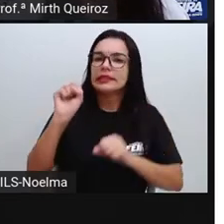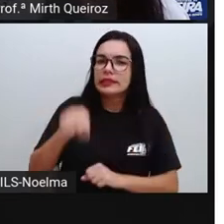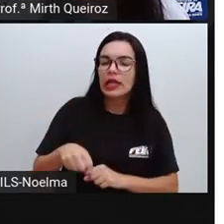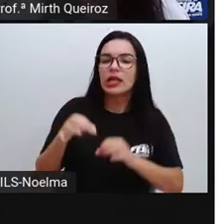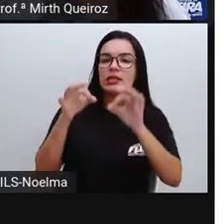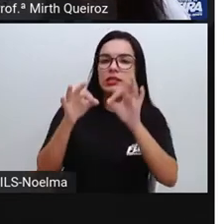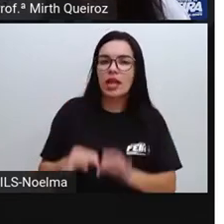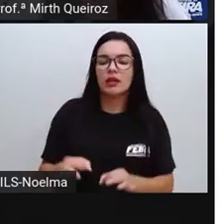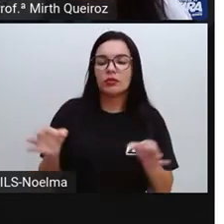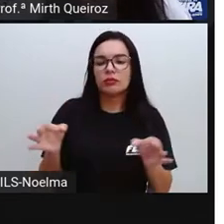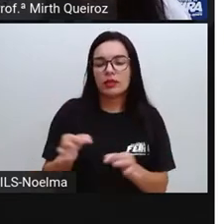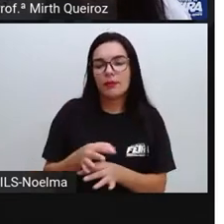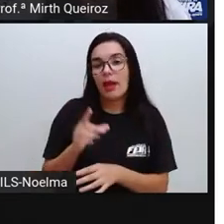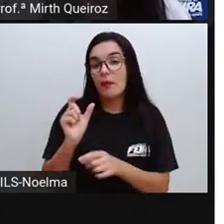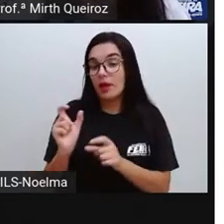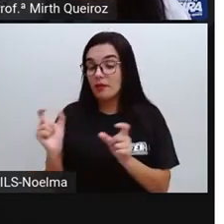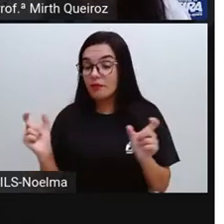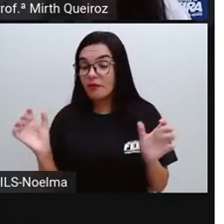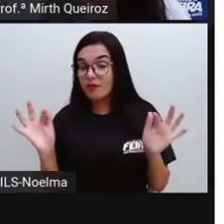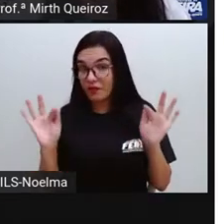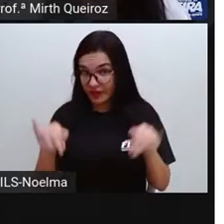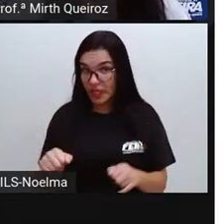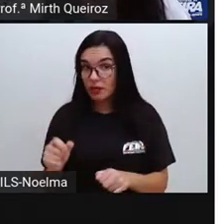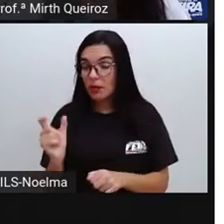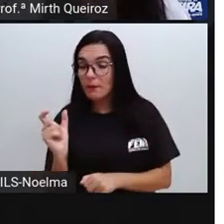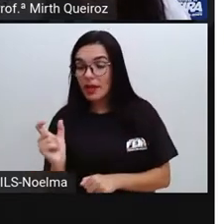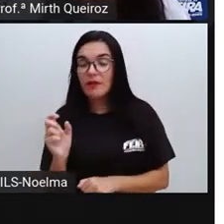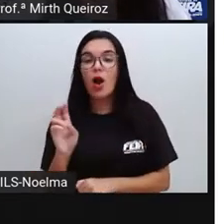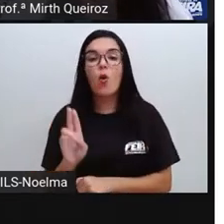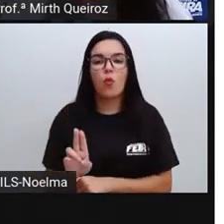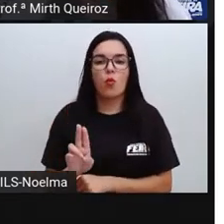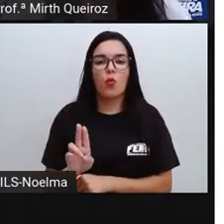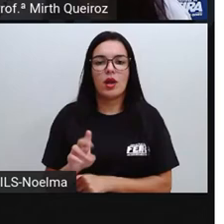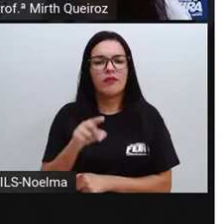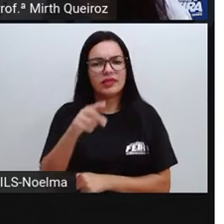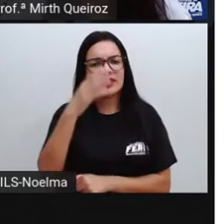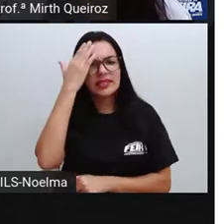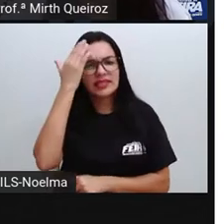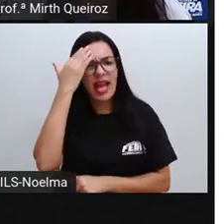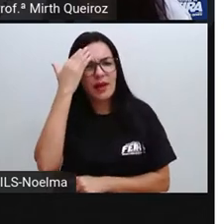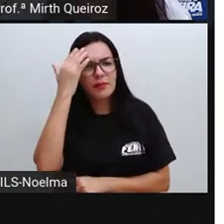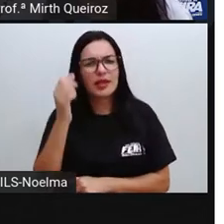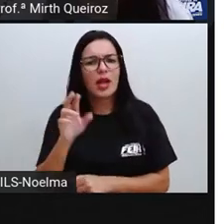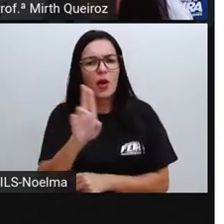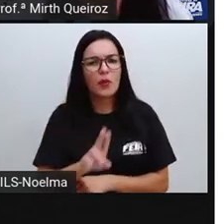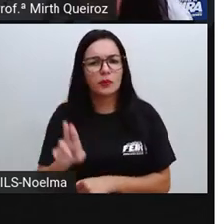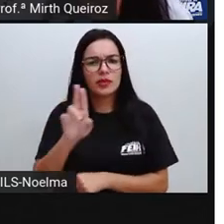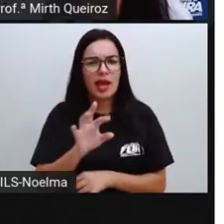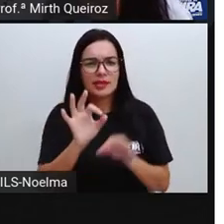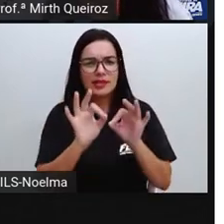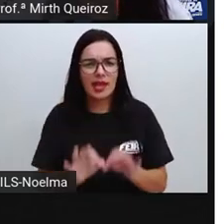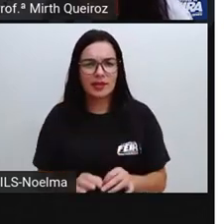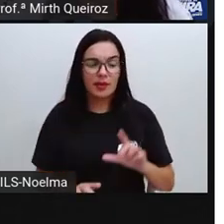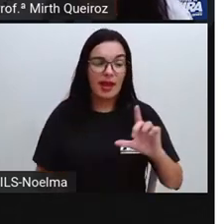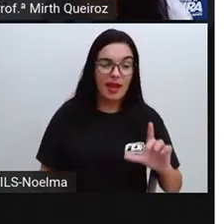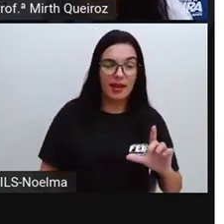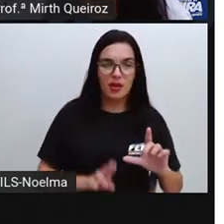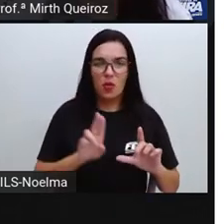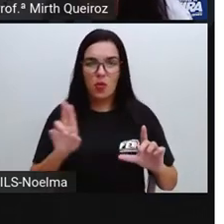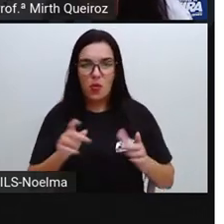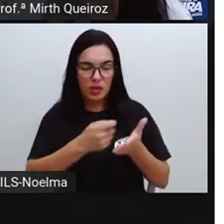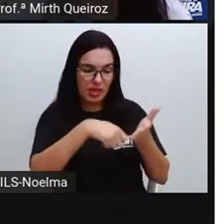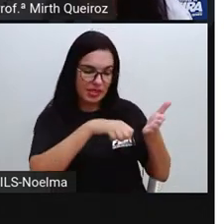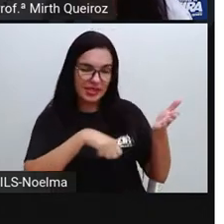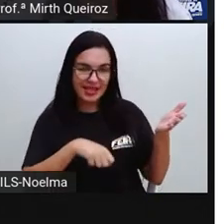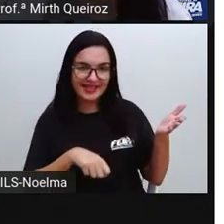U, né? E vocês sabem utilizar o L e o U de forma correta? Observe a escrita correta